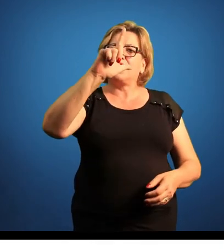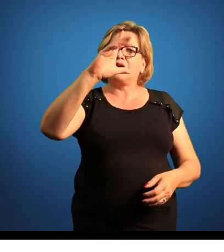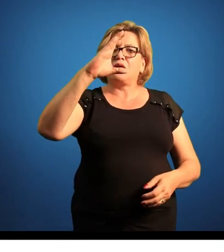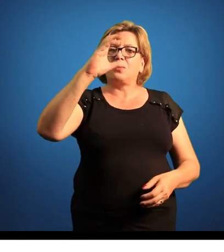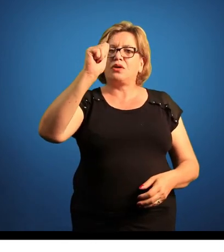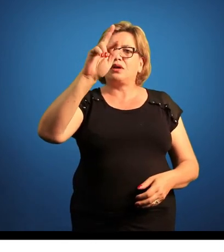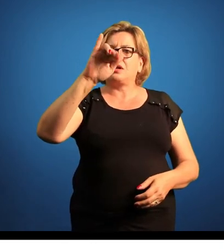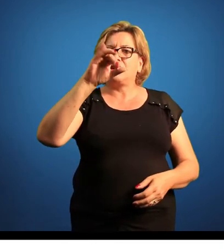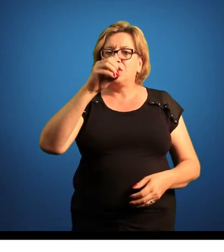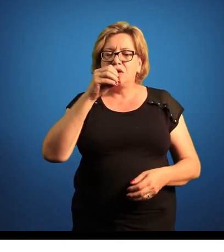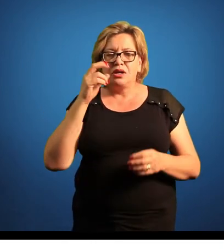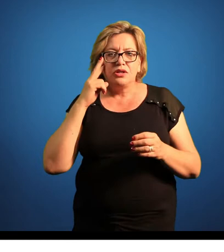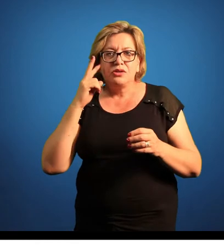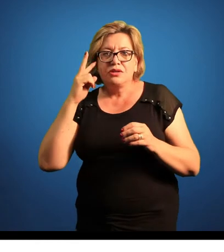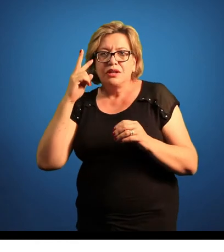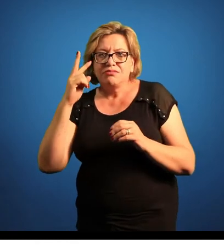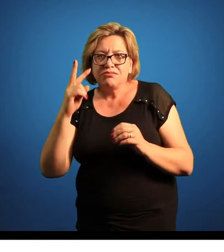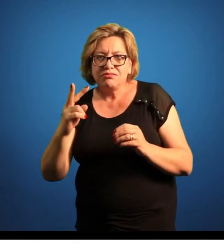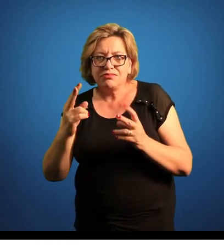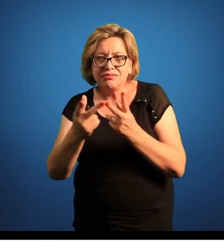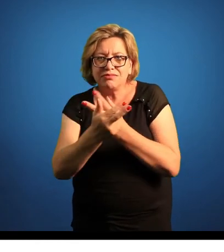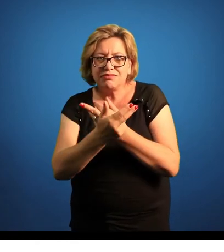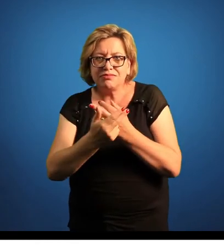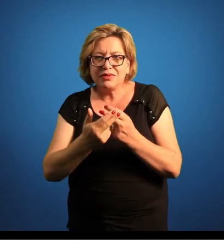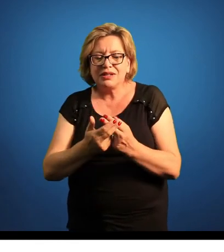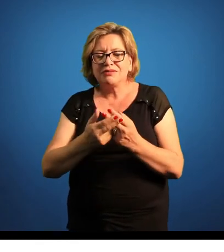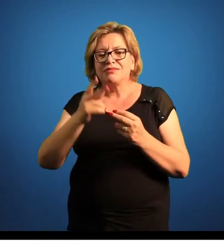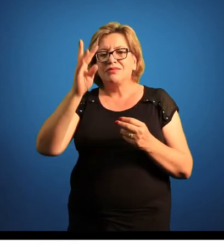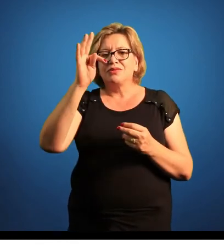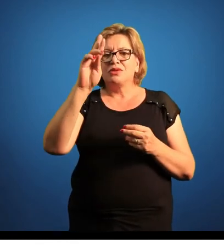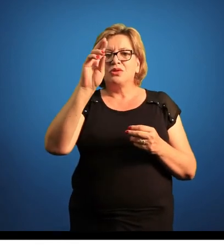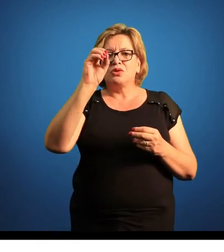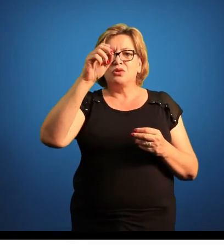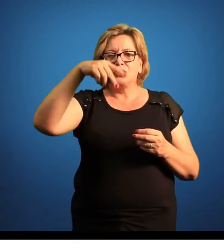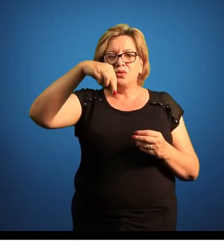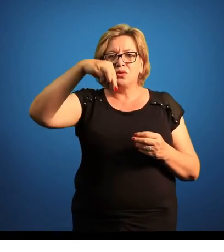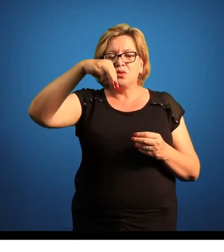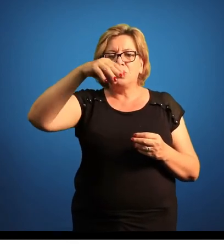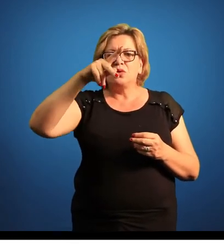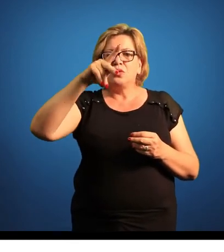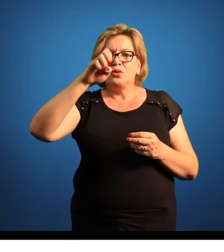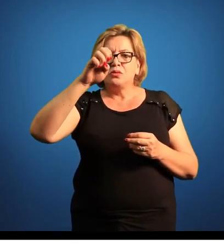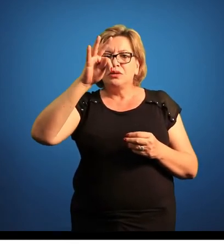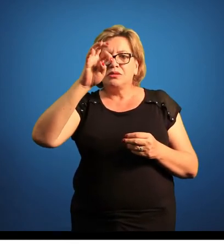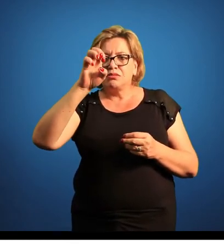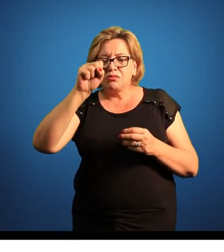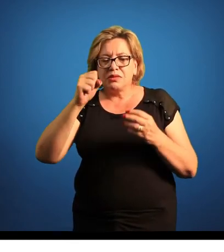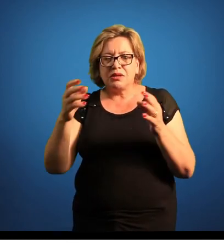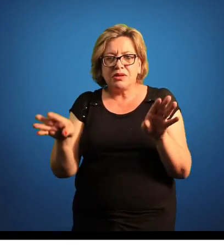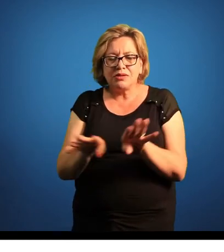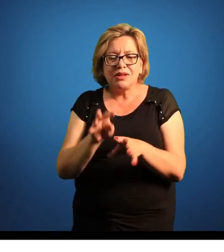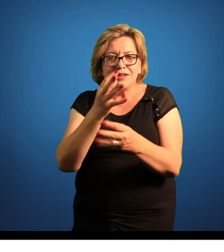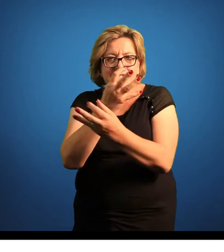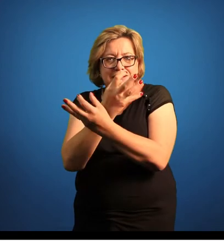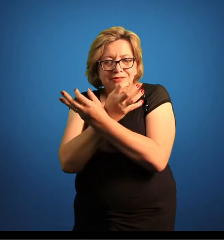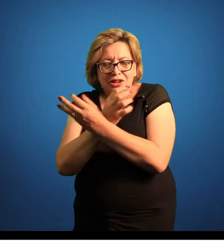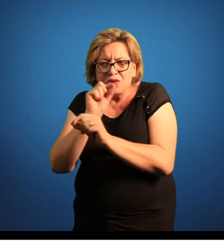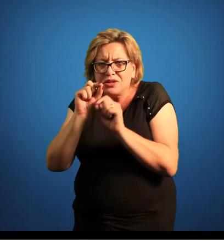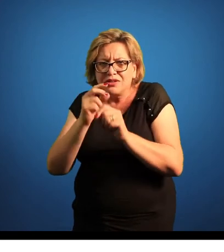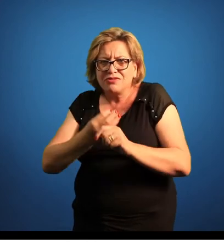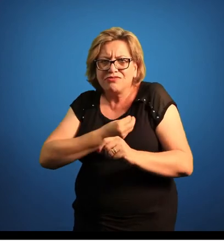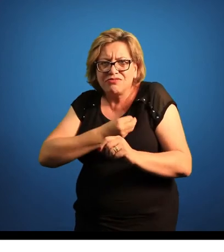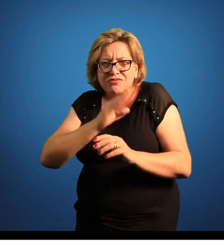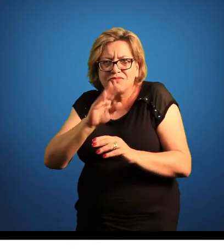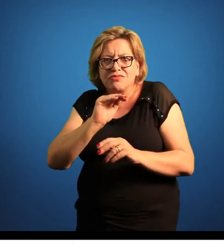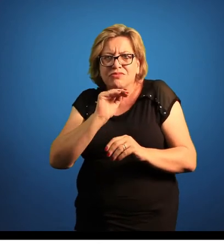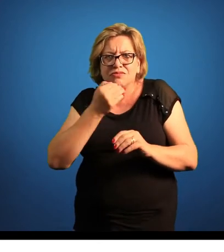enxergar uma colônia de corais trompetes. E aqui um esqueleto onde a parte viva já morreu, né? Então,